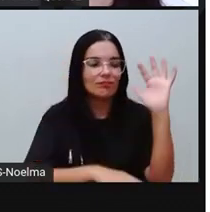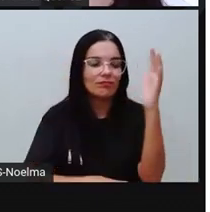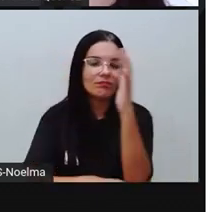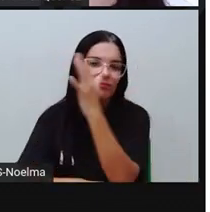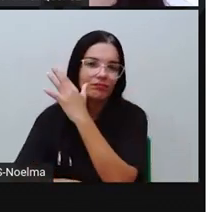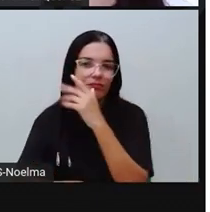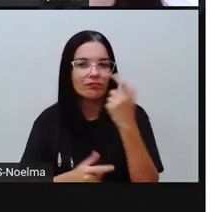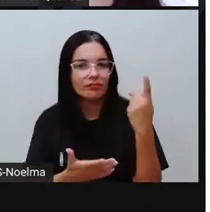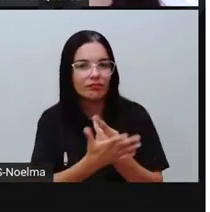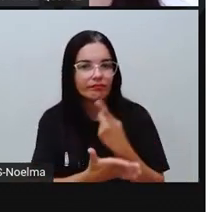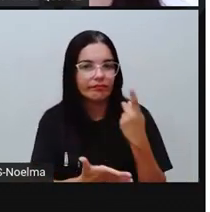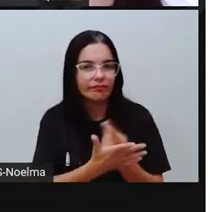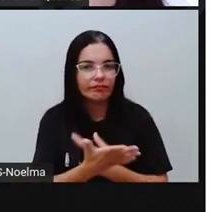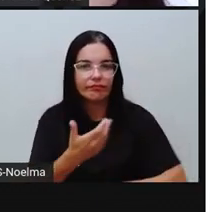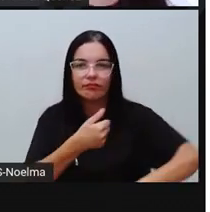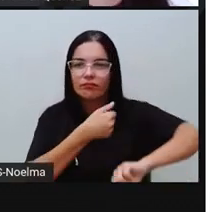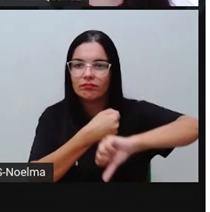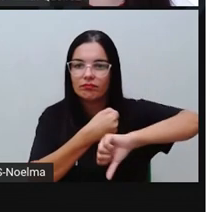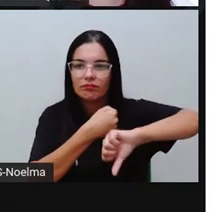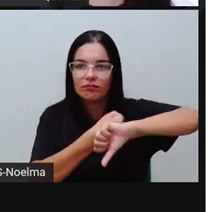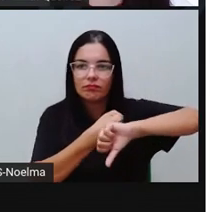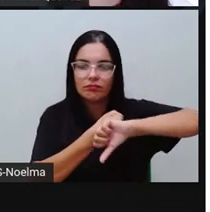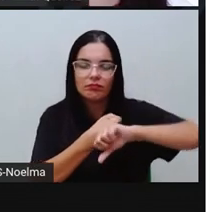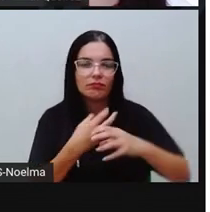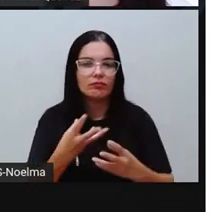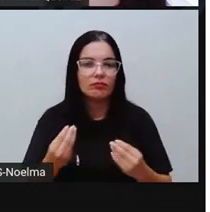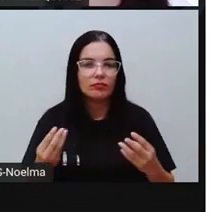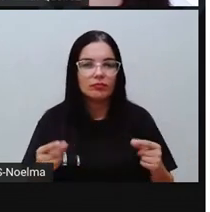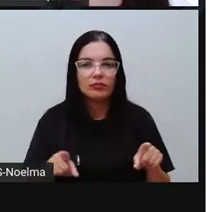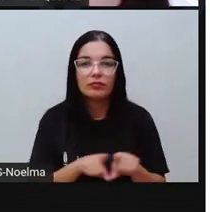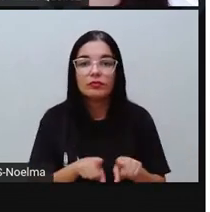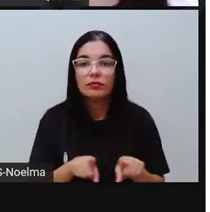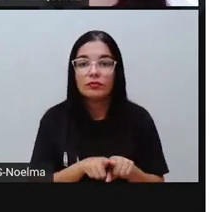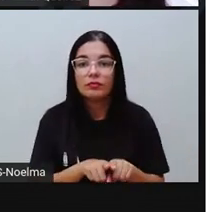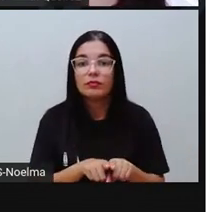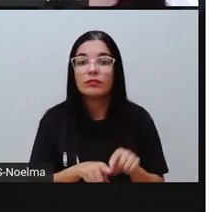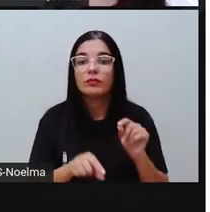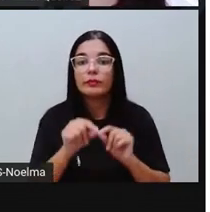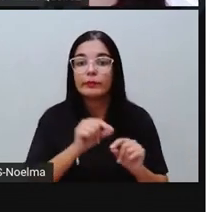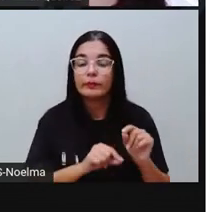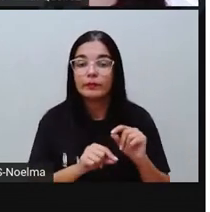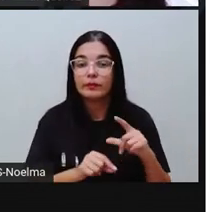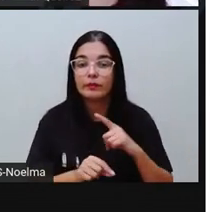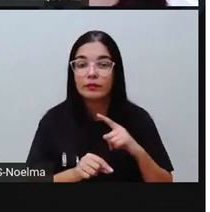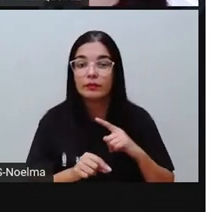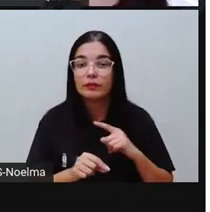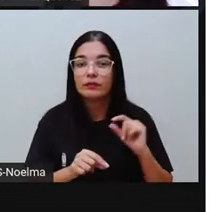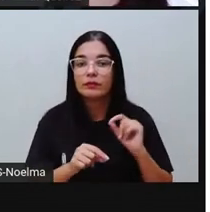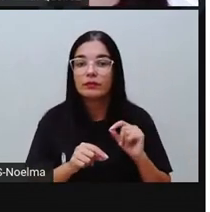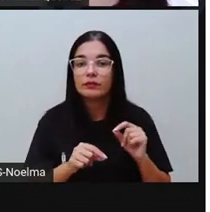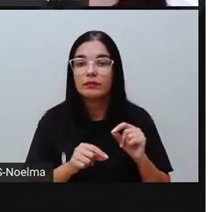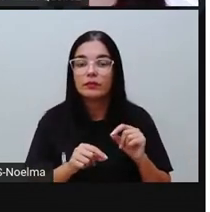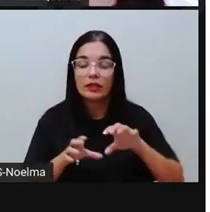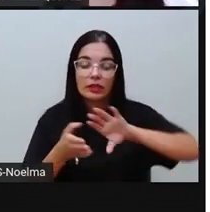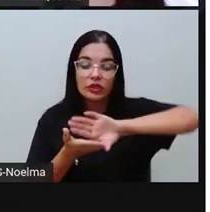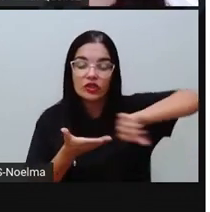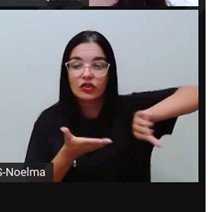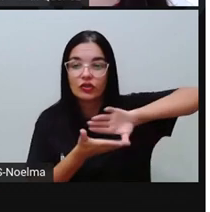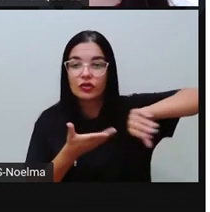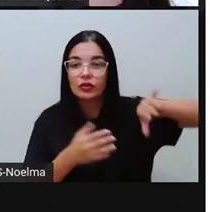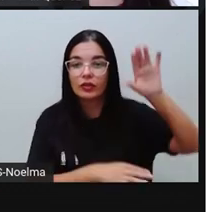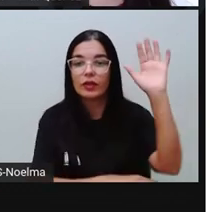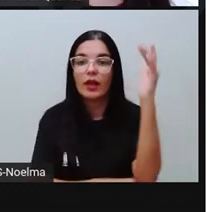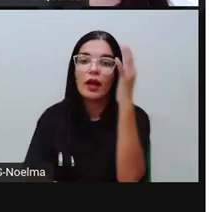ilegal, em grande quantidade. E também, esse desmatamento ocorre também por meio da retirada